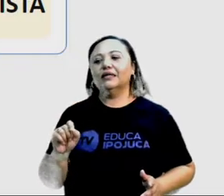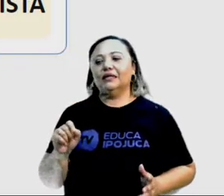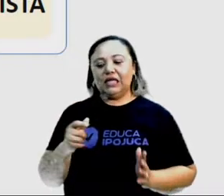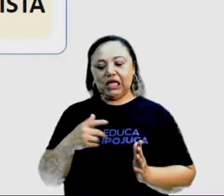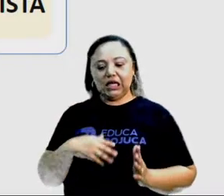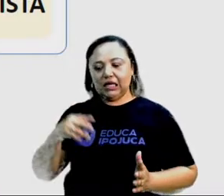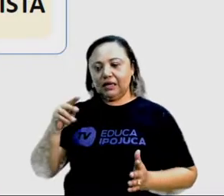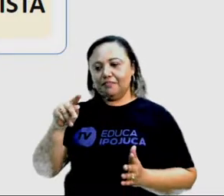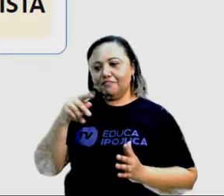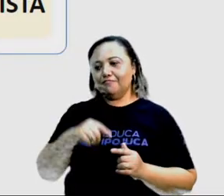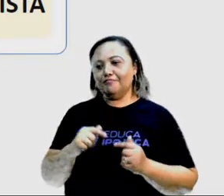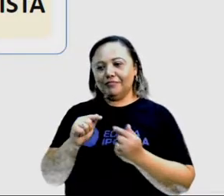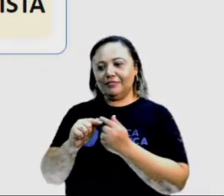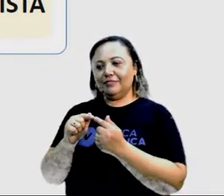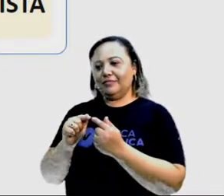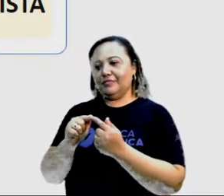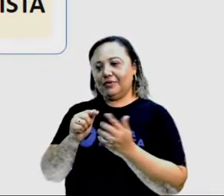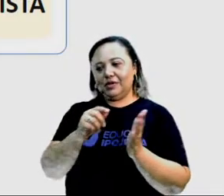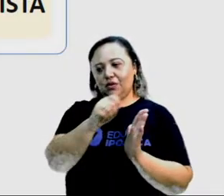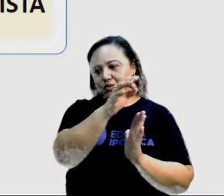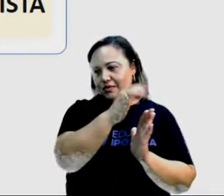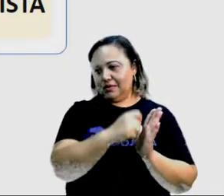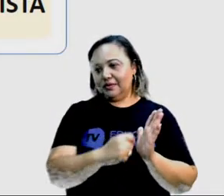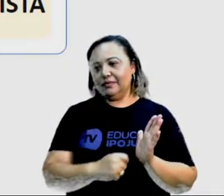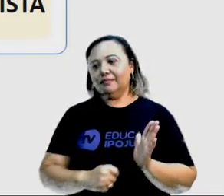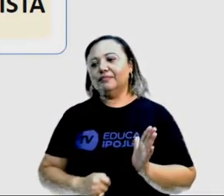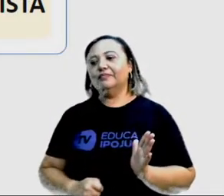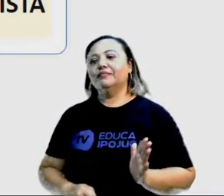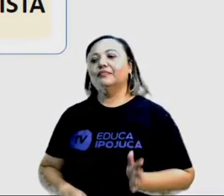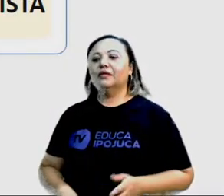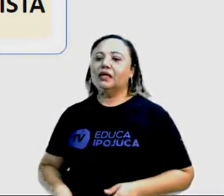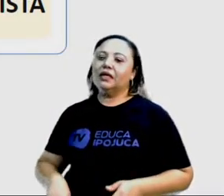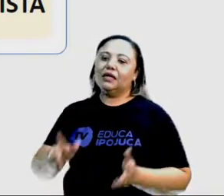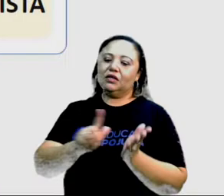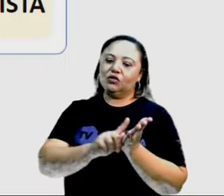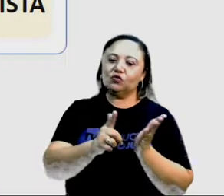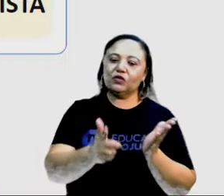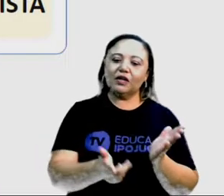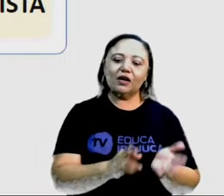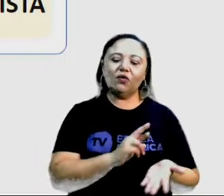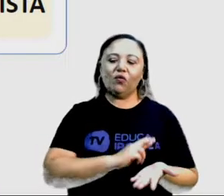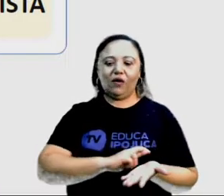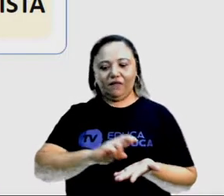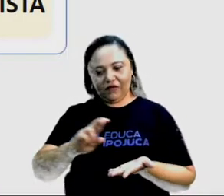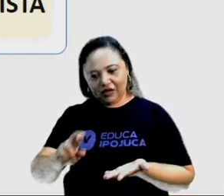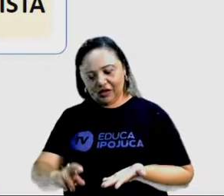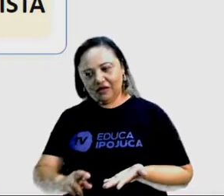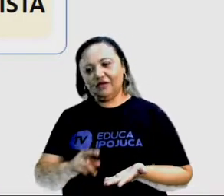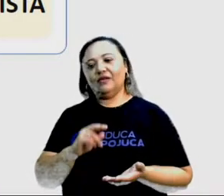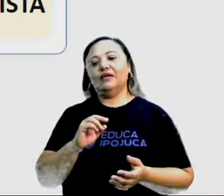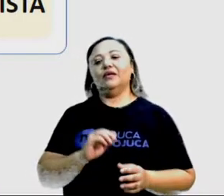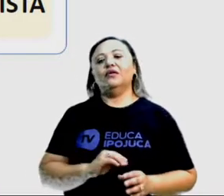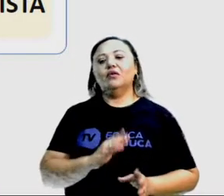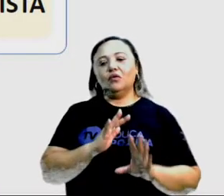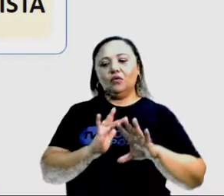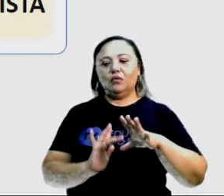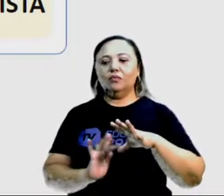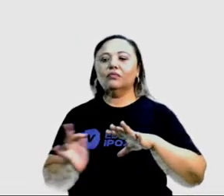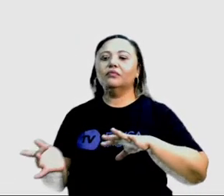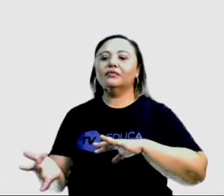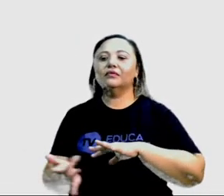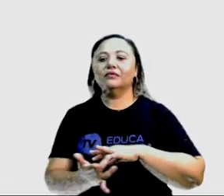padrão, aquela linguagem formal. E, geralmente, ele aparece em jornais, revistas, rede social como um todo.